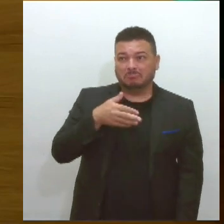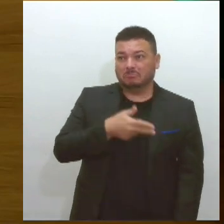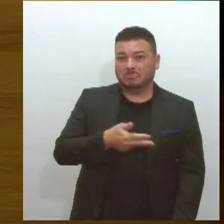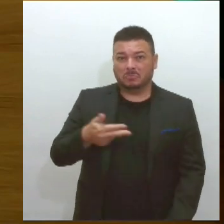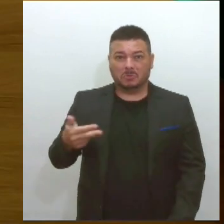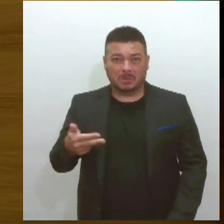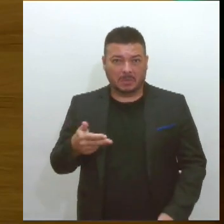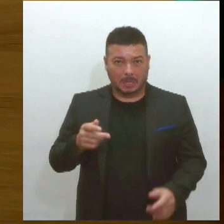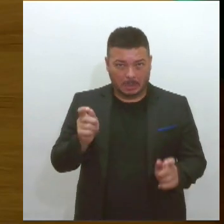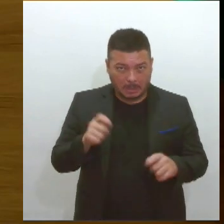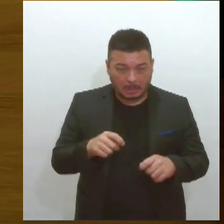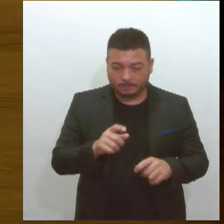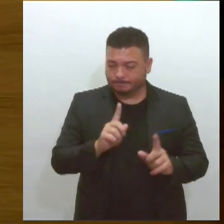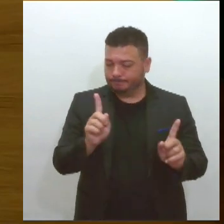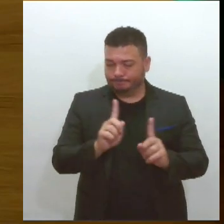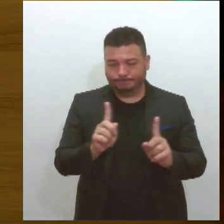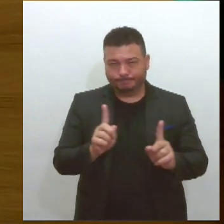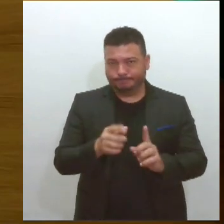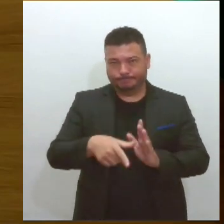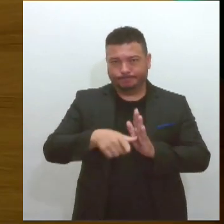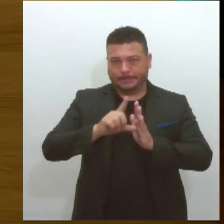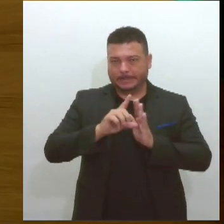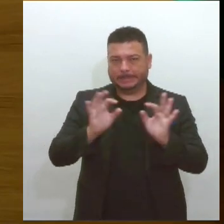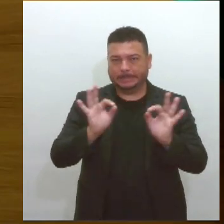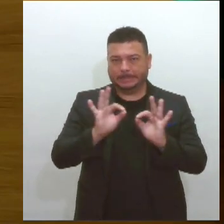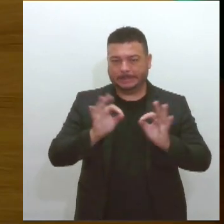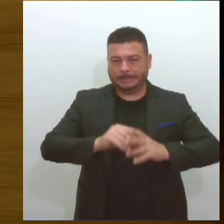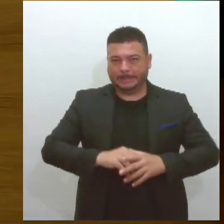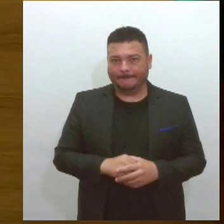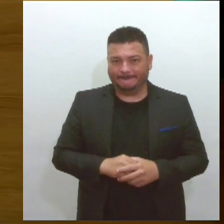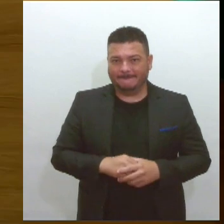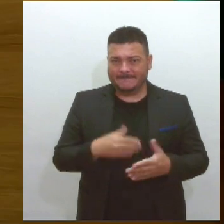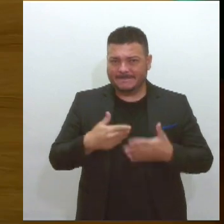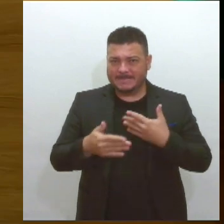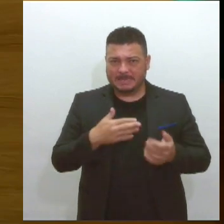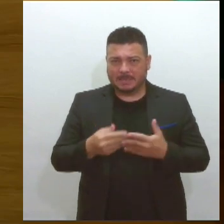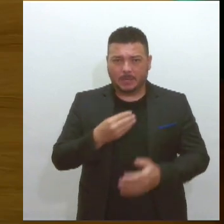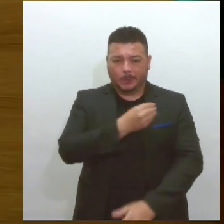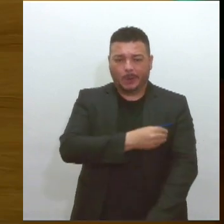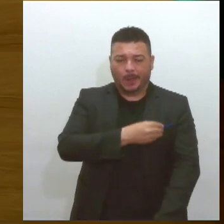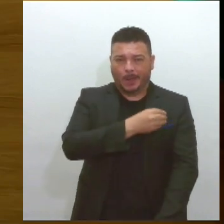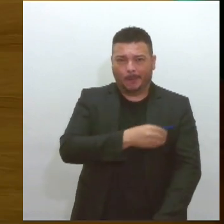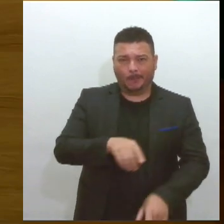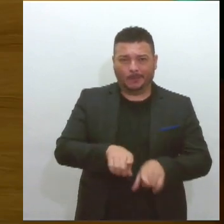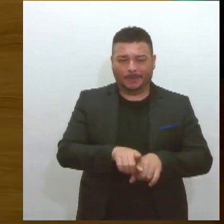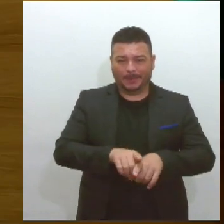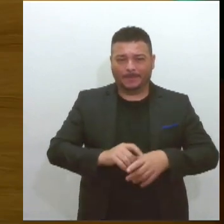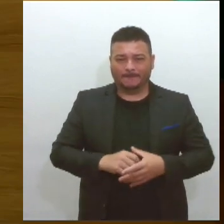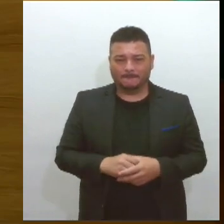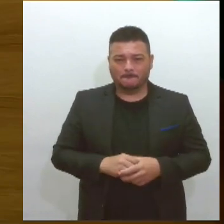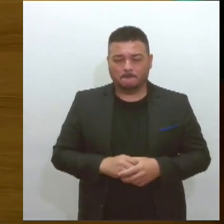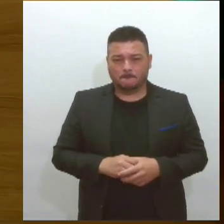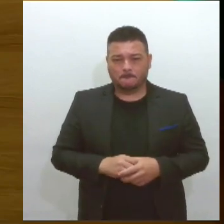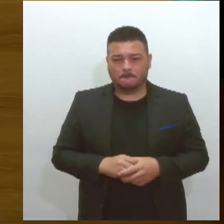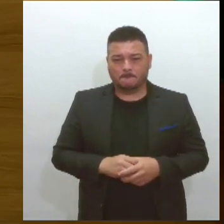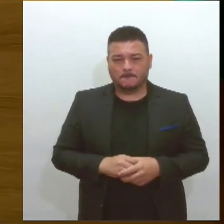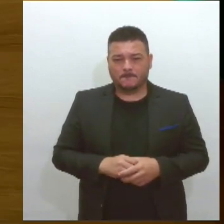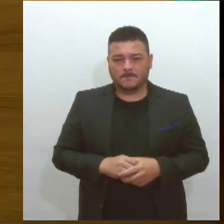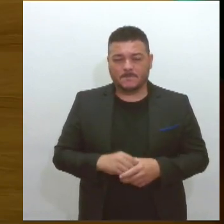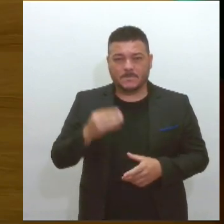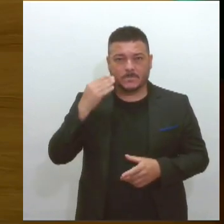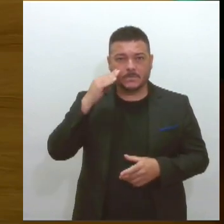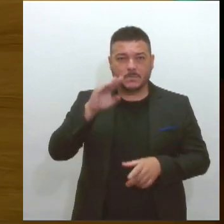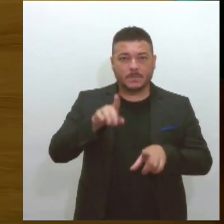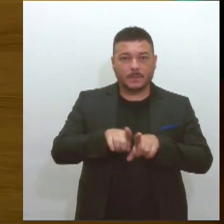cerveja, enfim, qualquer tipo de produto alcoólico e às vezes até exposição à nicotina, tabaco. Também, principalmente em populações